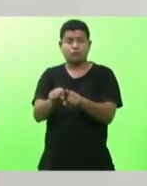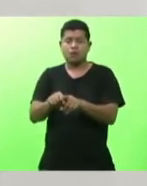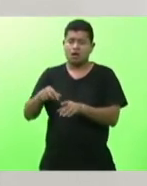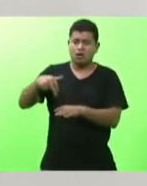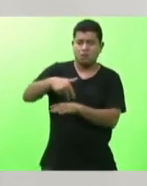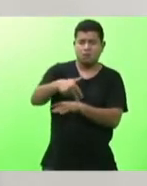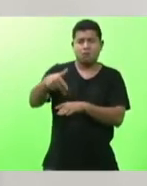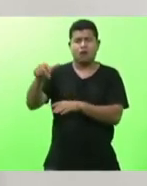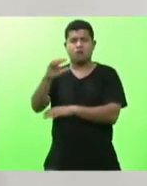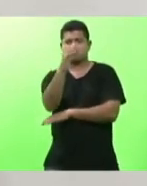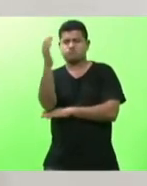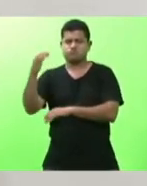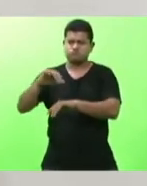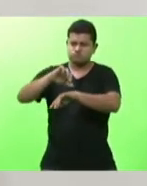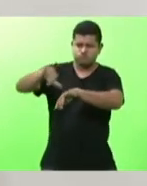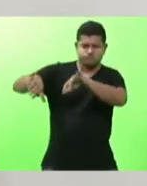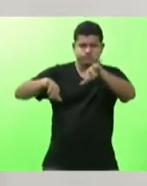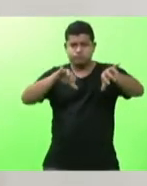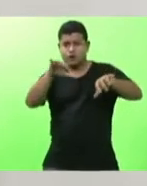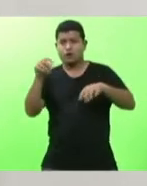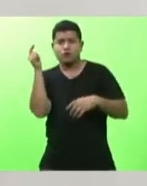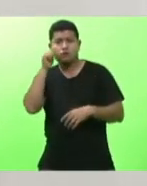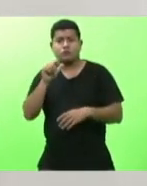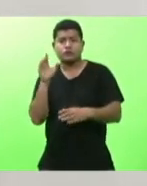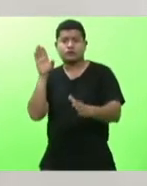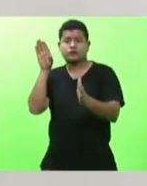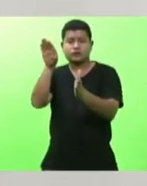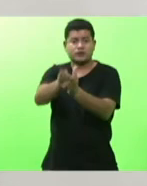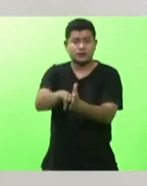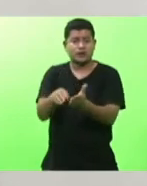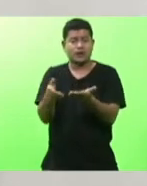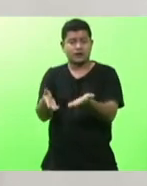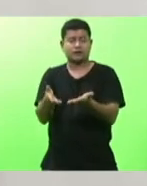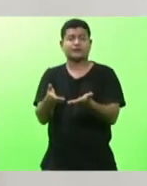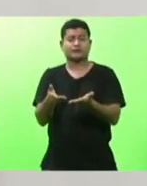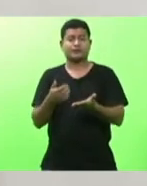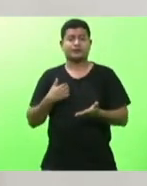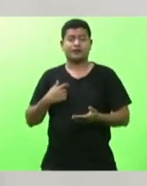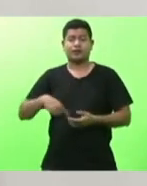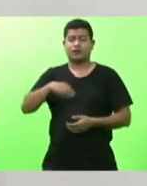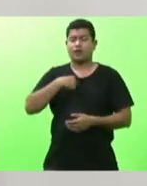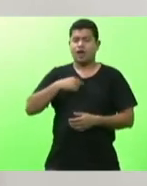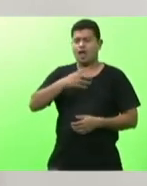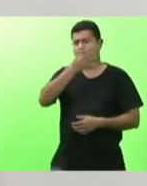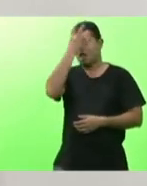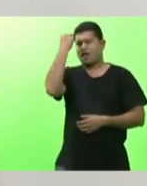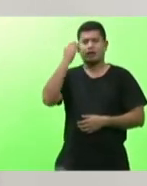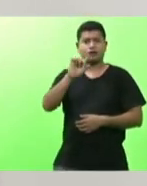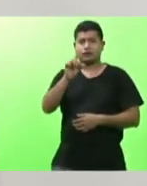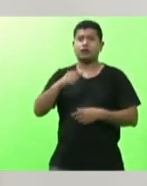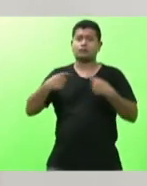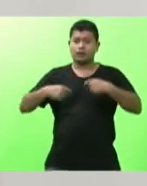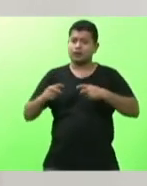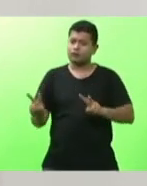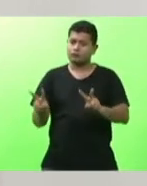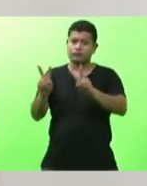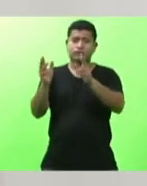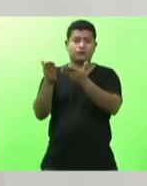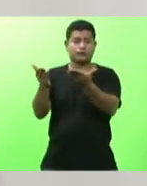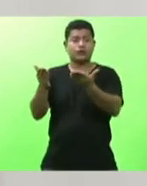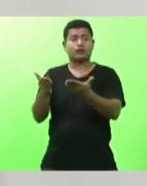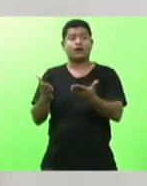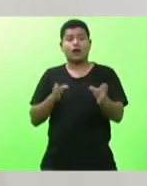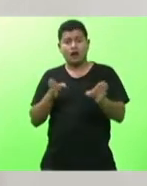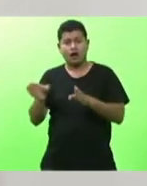construir a história de Santa Catarina não pode ser esquecida tem que ser valorizada e o acesso a pavimentação